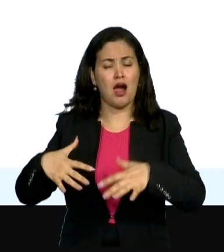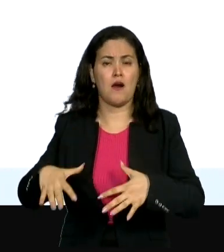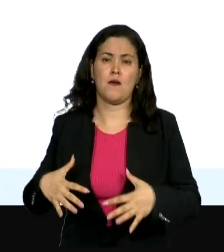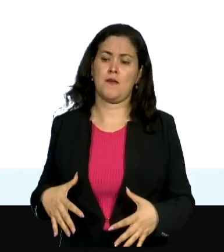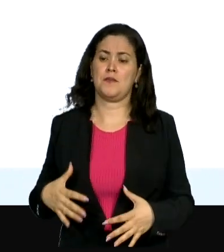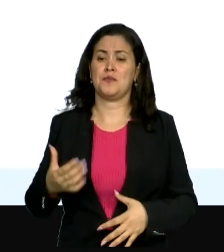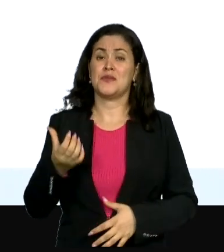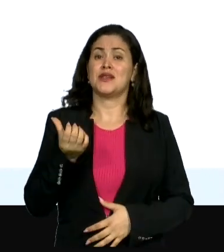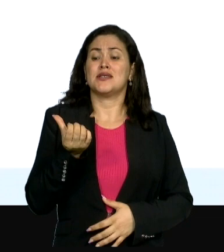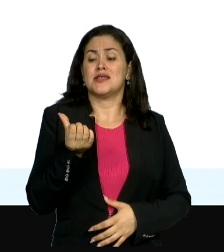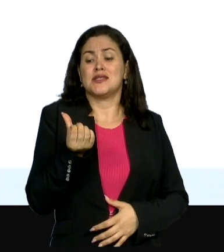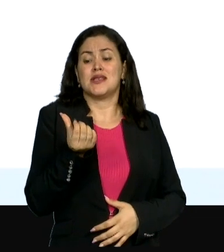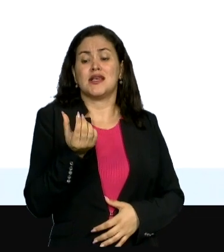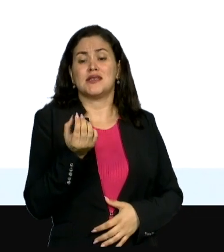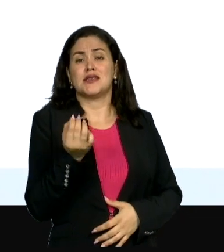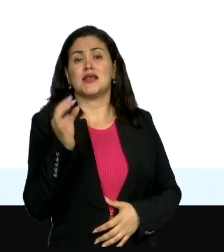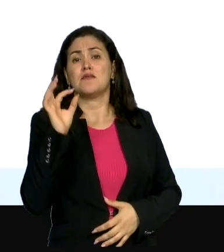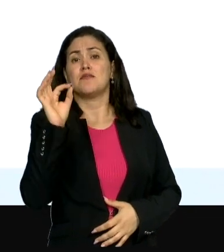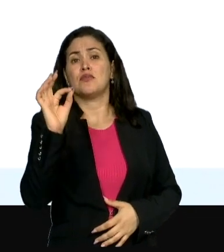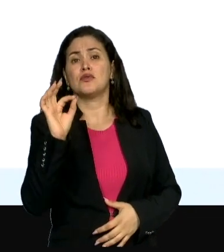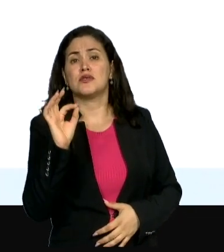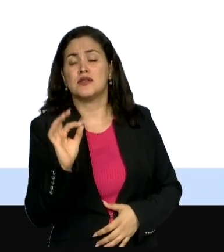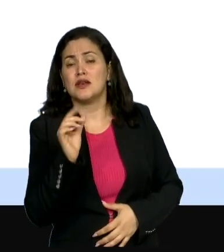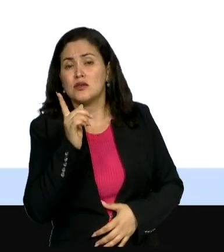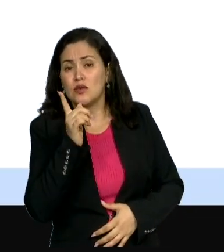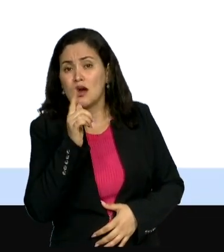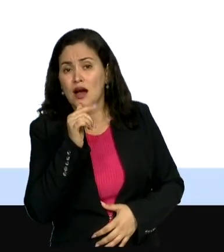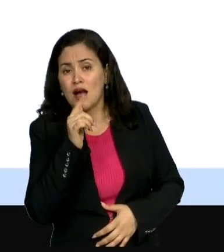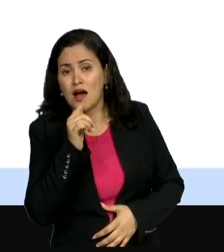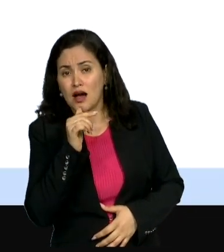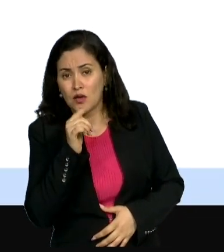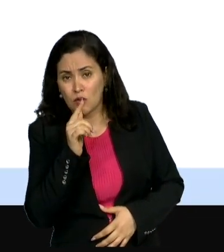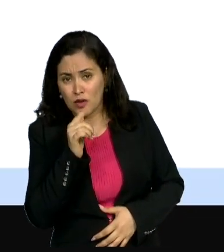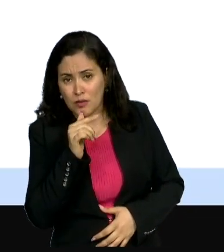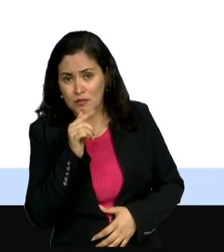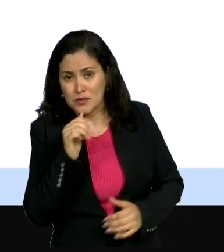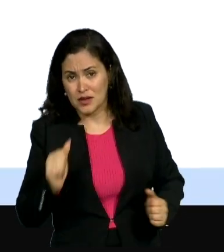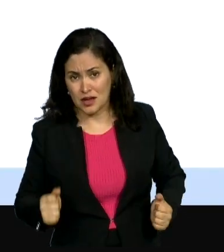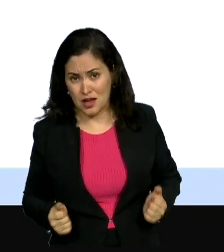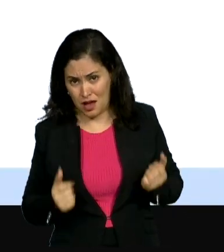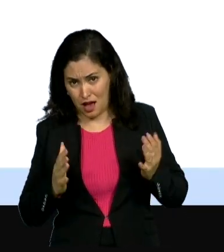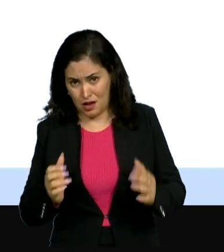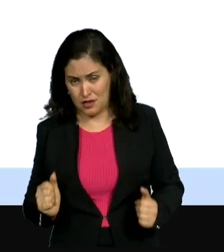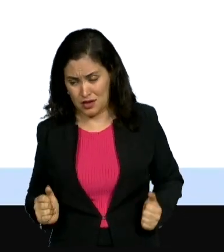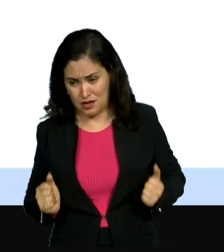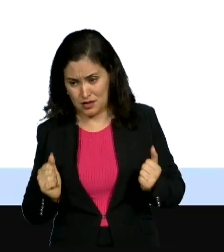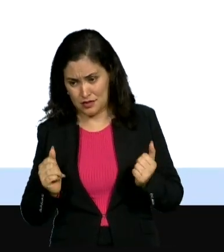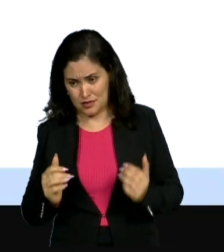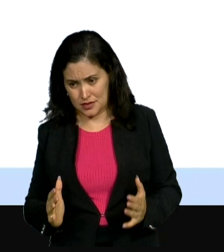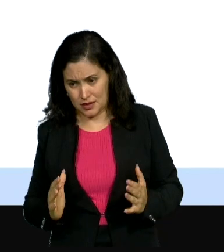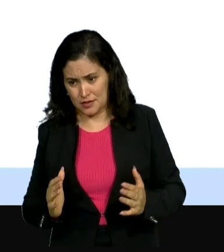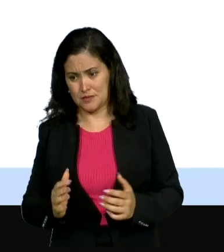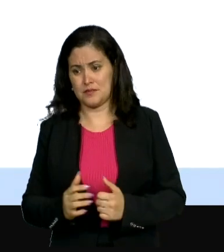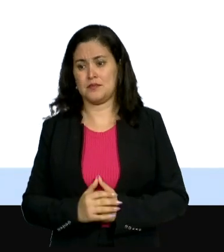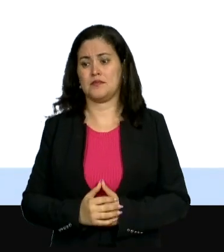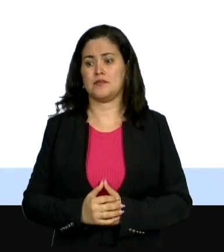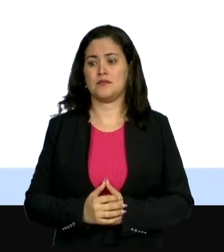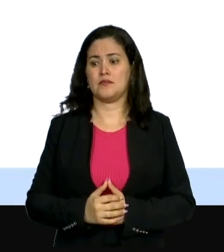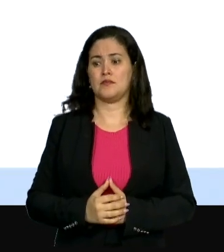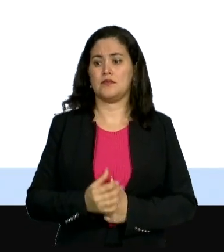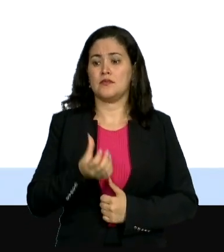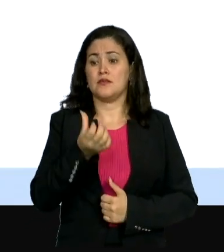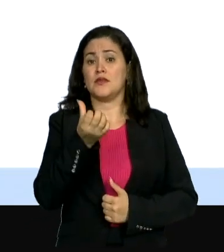% da água, Júlio, 60% da água, passa para o próximo mapa, 60% da água